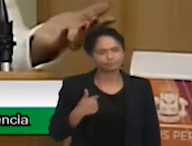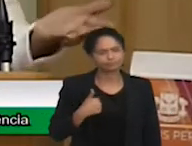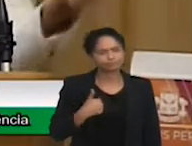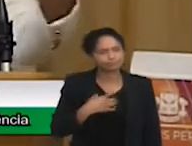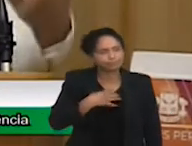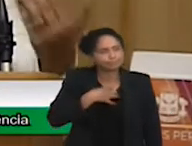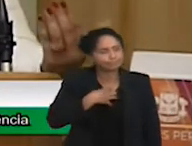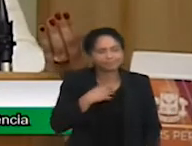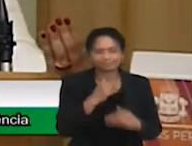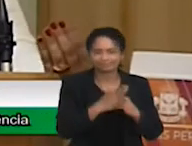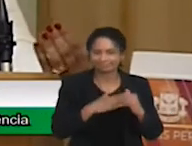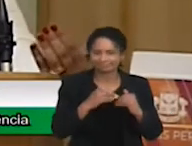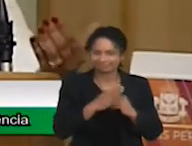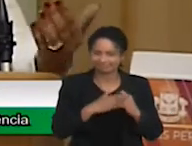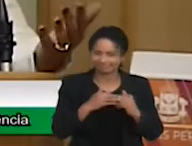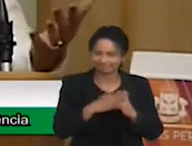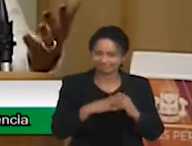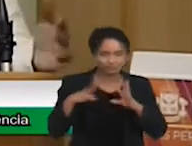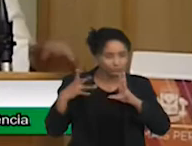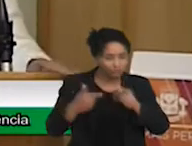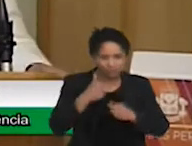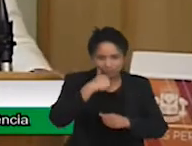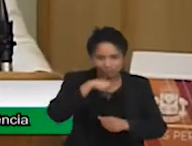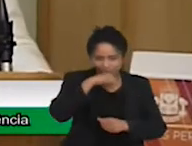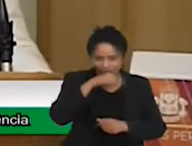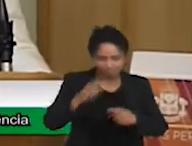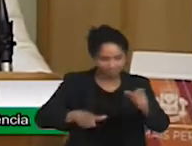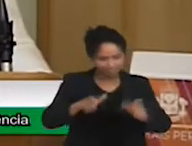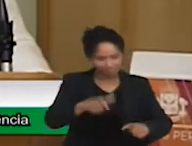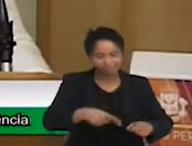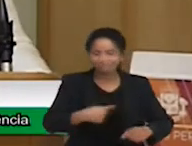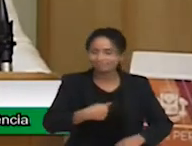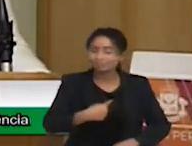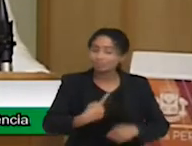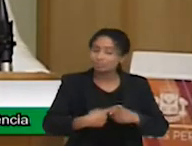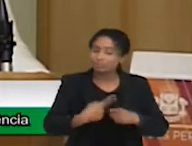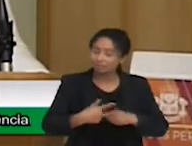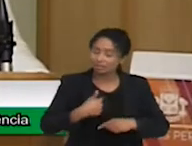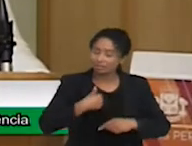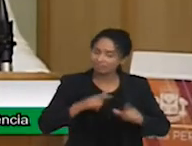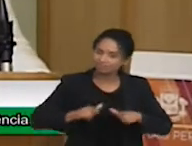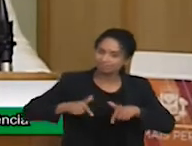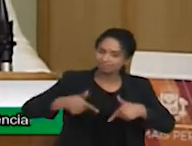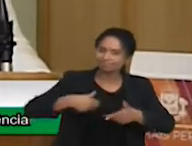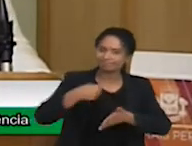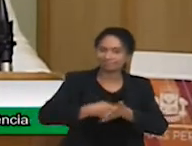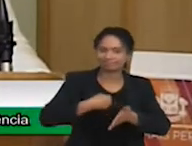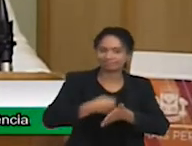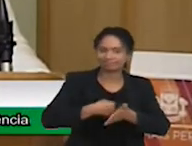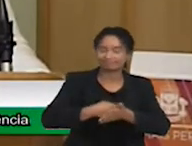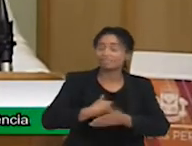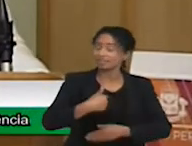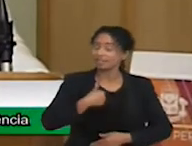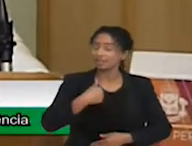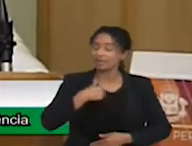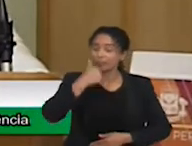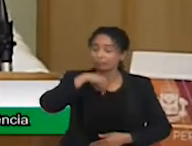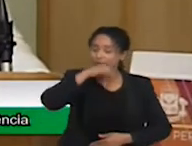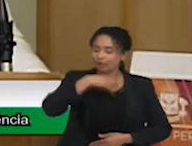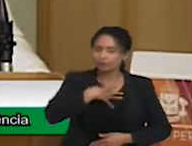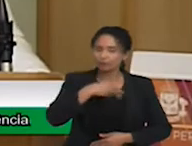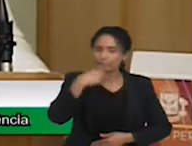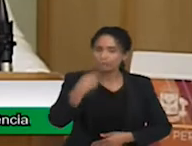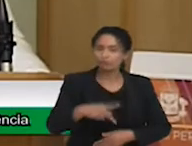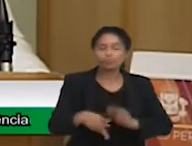mães, porque eu também sou ativista. Então, quando eu sou mãe de autista, mãe de Téa, que está com 18 anos,